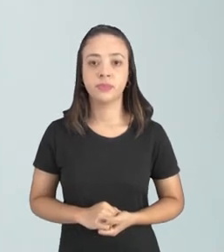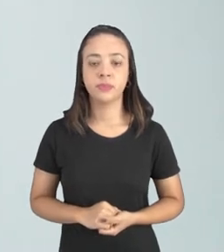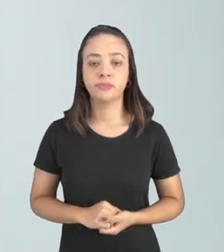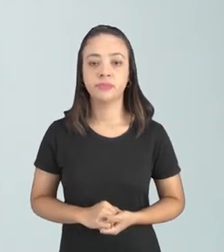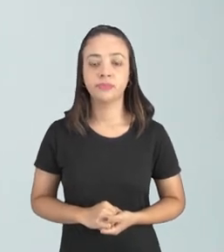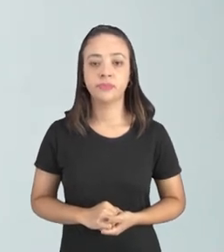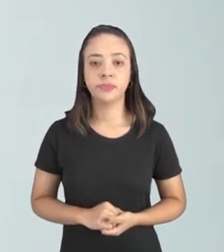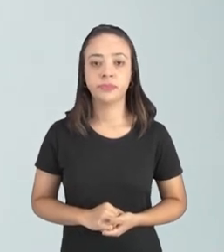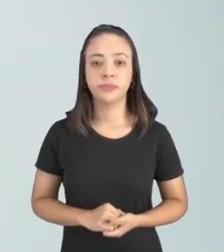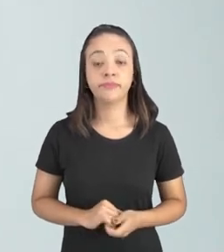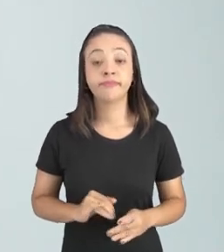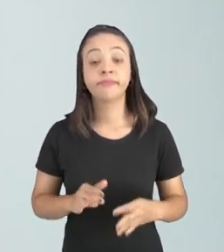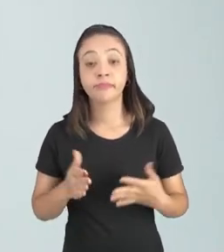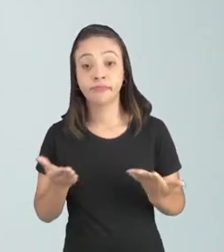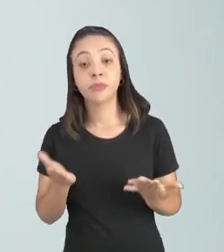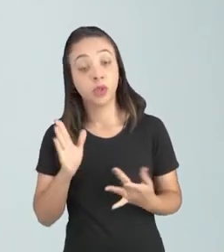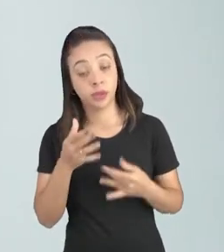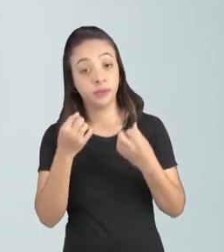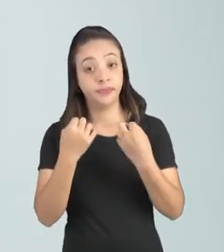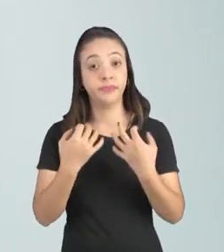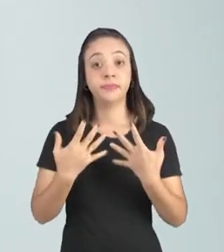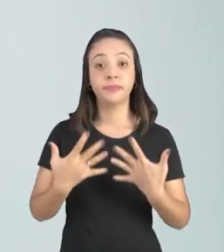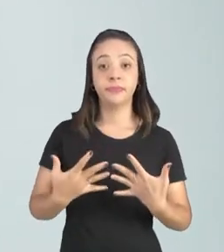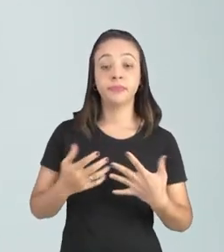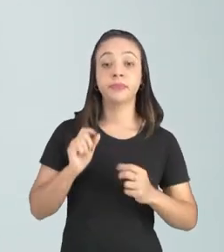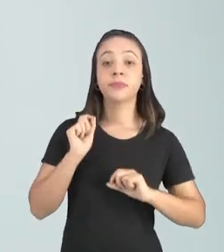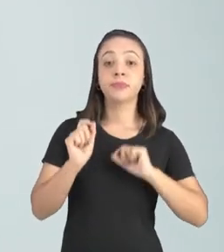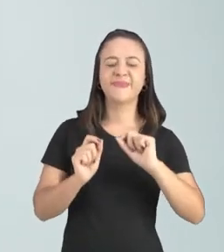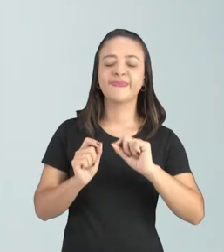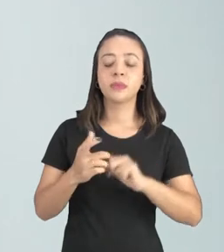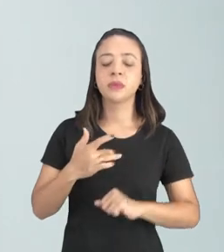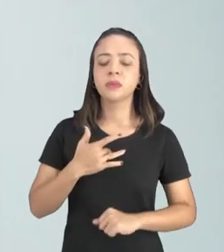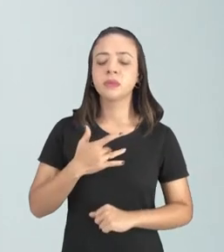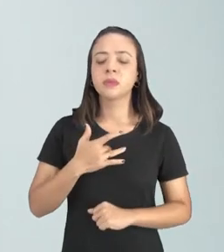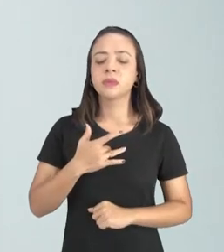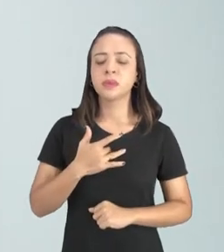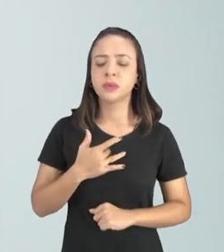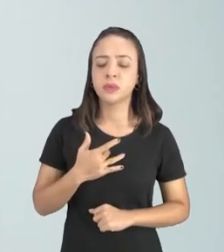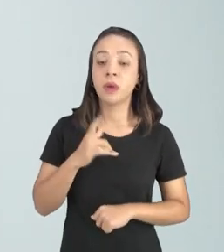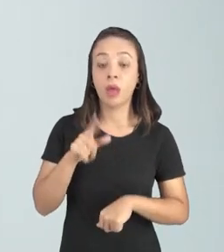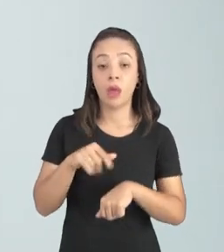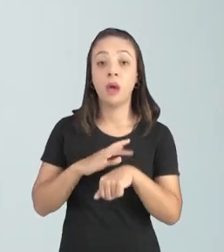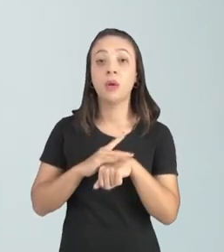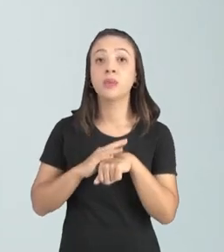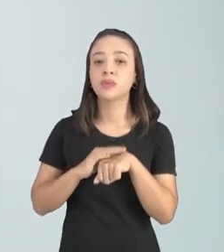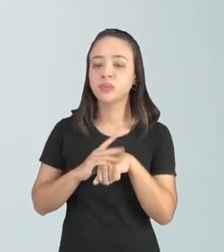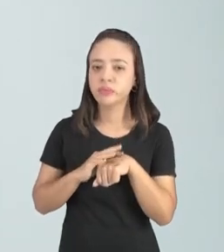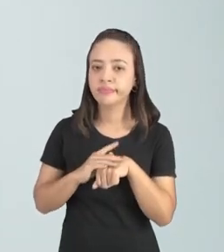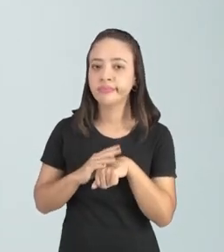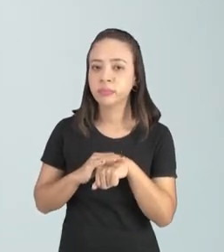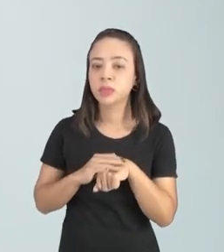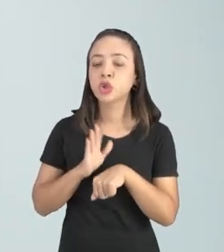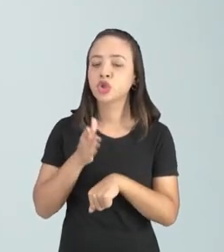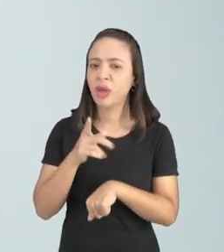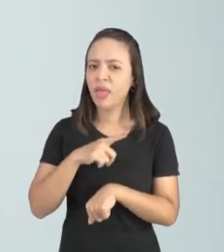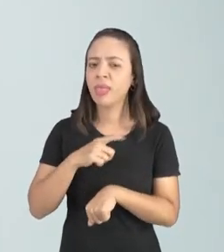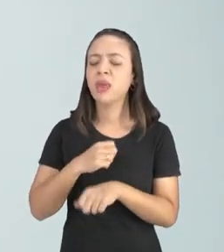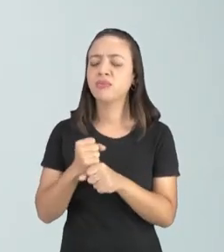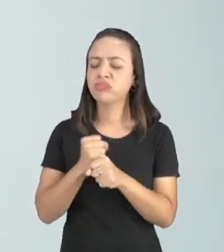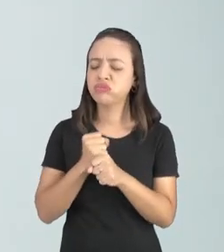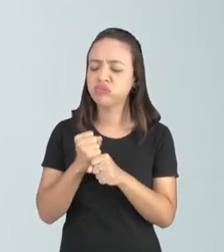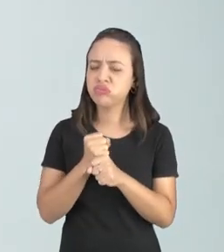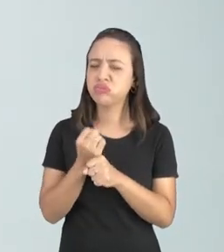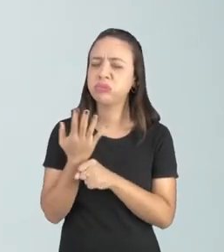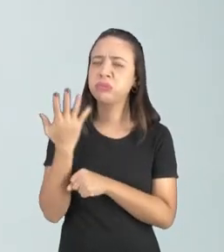então pessoal como falei para vocês que a tuberculose é uma doença que ela já é documentada há muito tempo